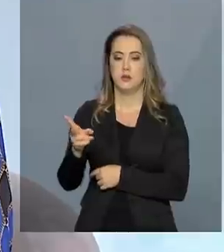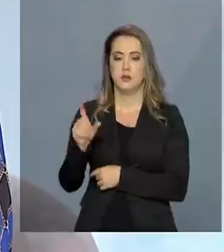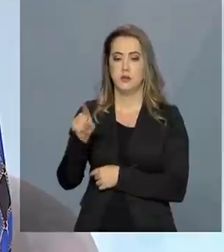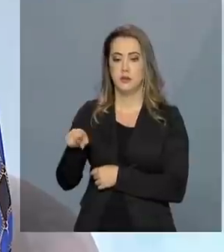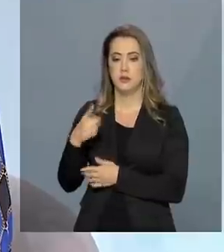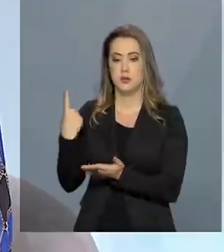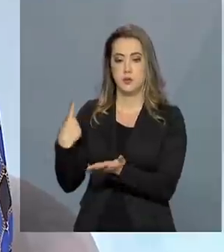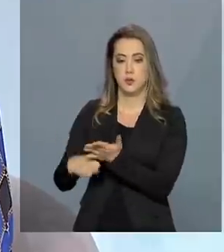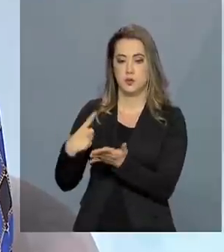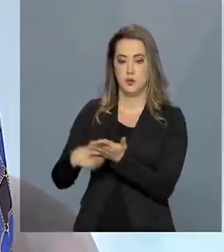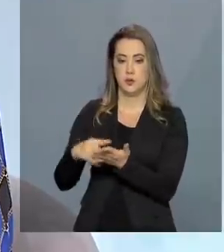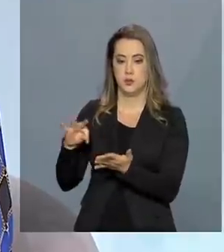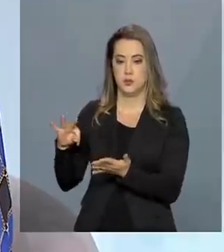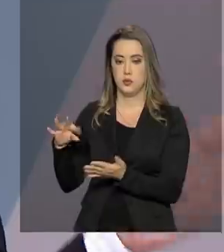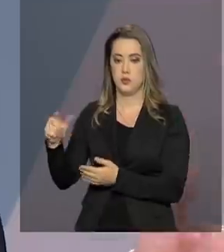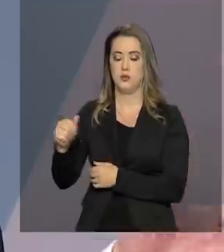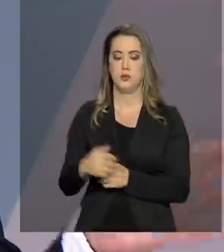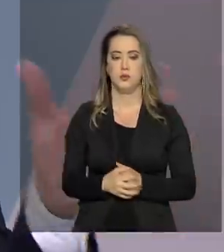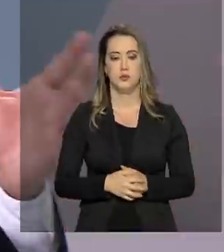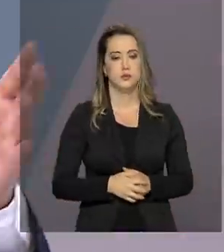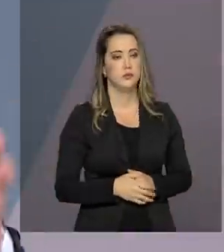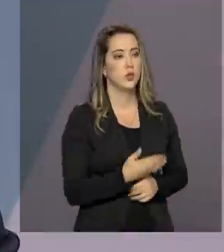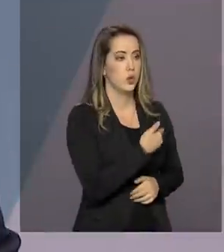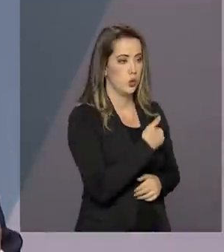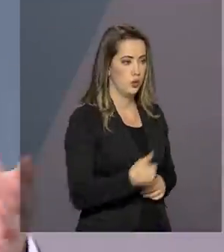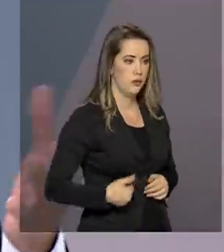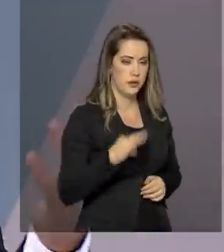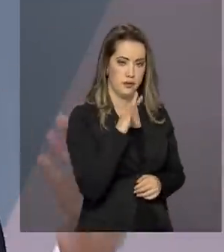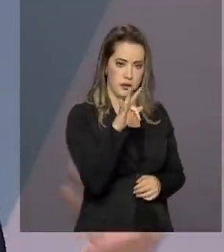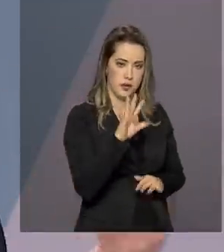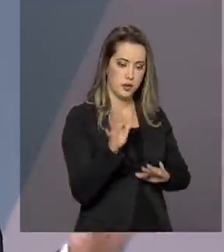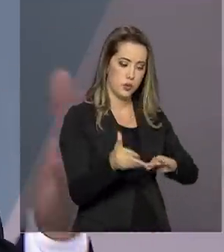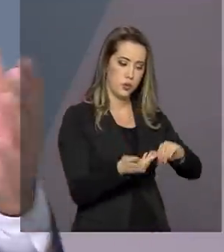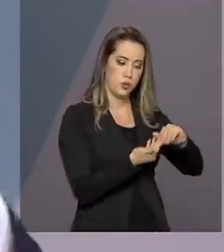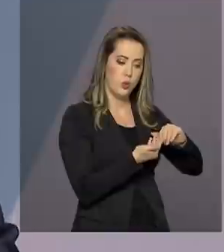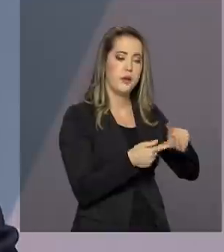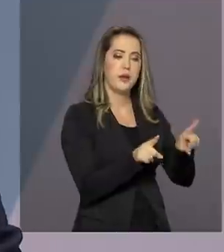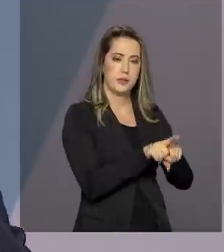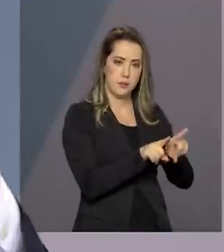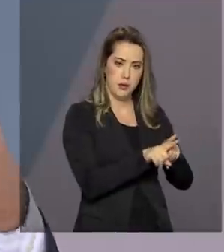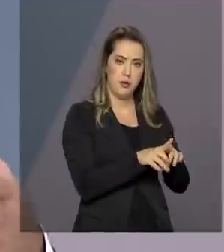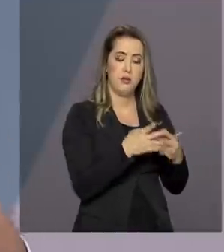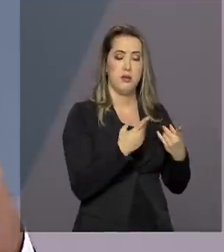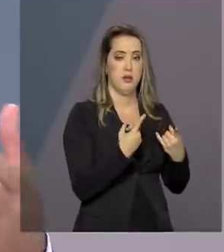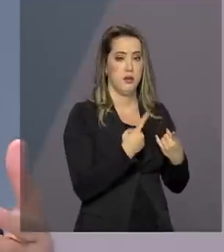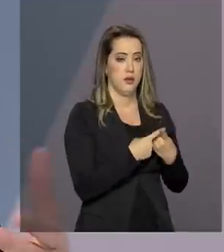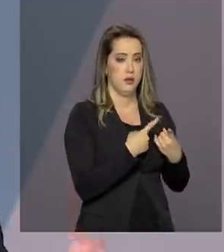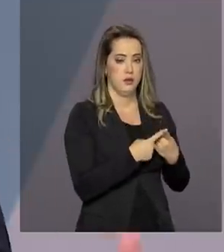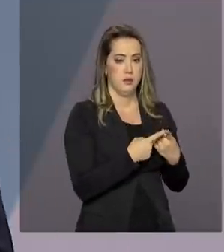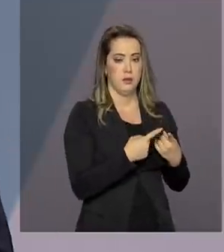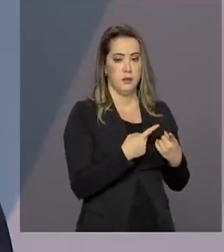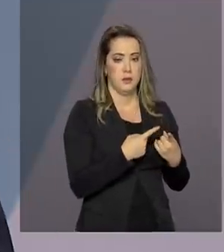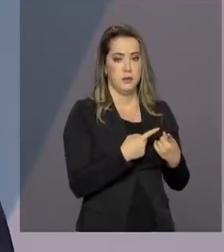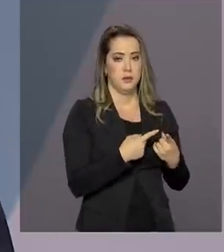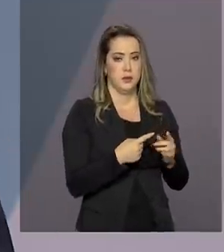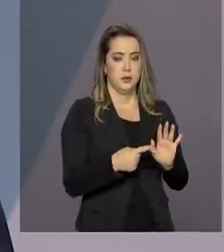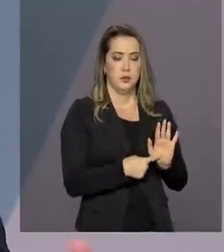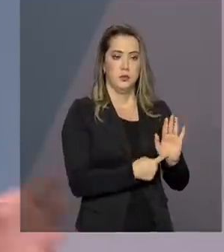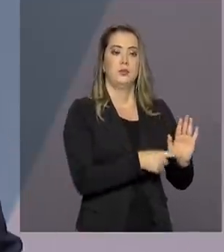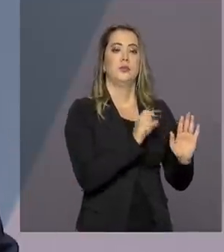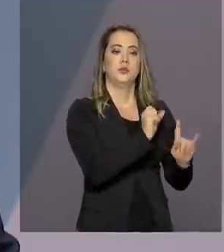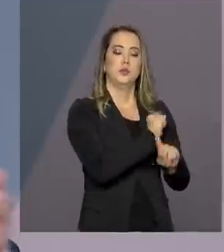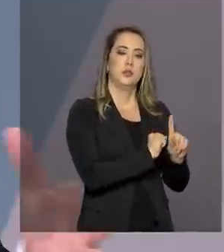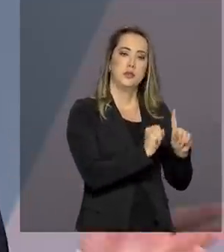um compromisso de todos. Do governo federal, do parlamento, que acaba ressoando os anseios da sociedade